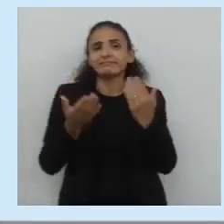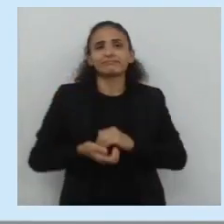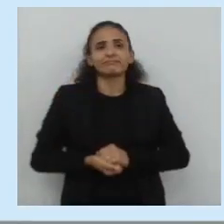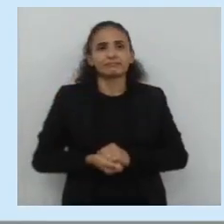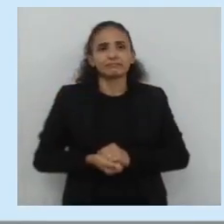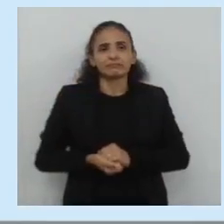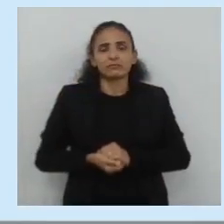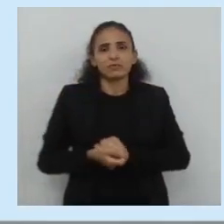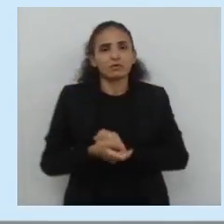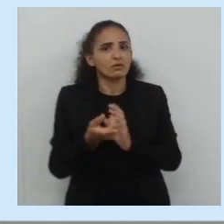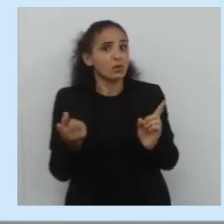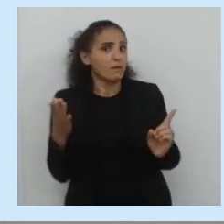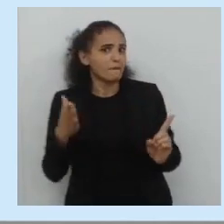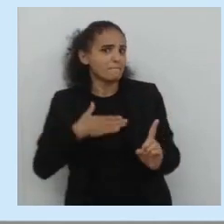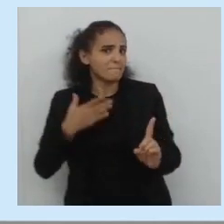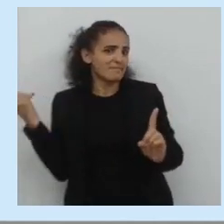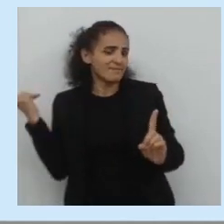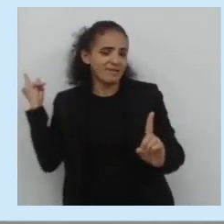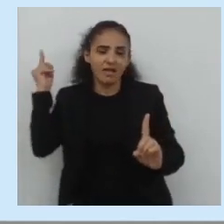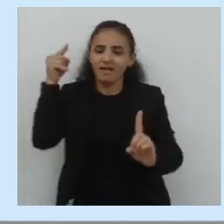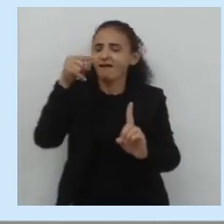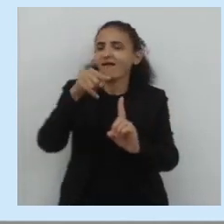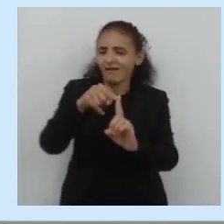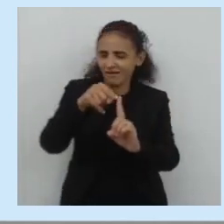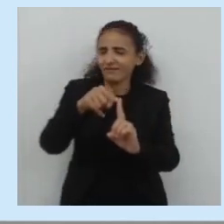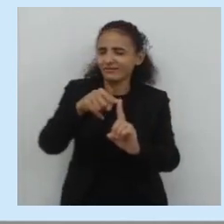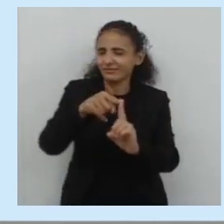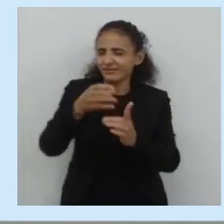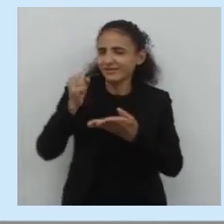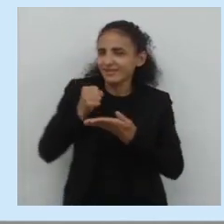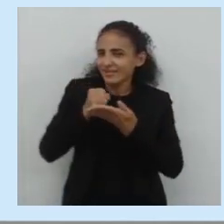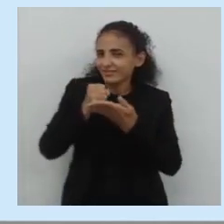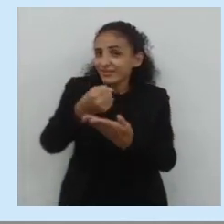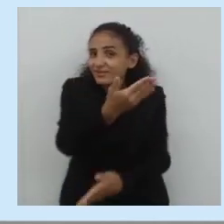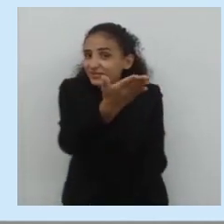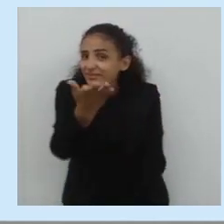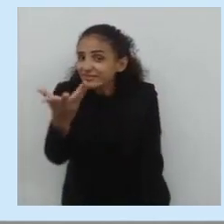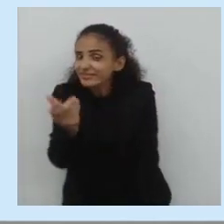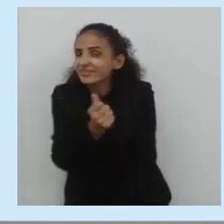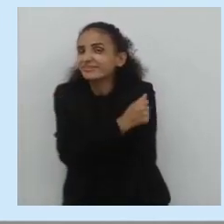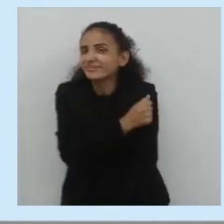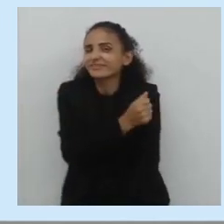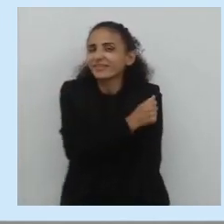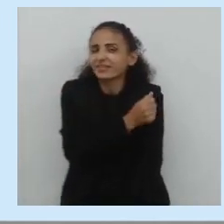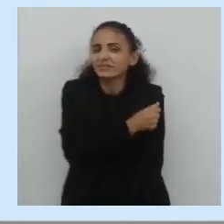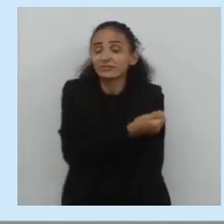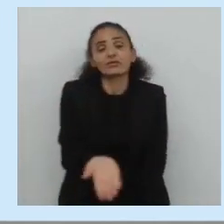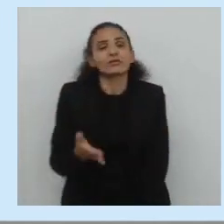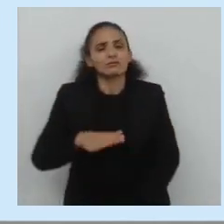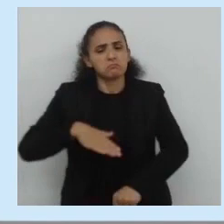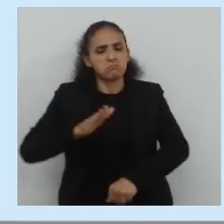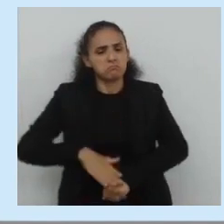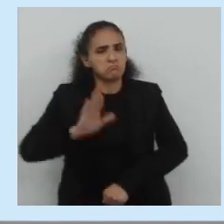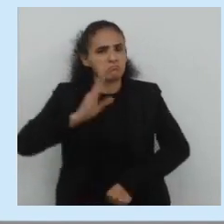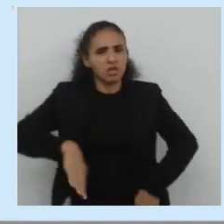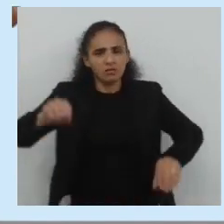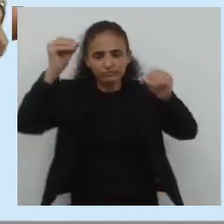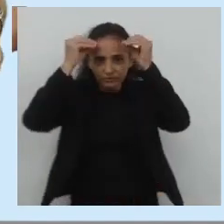Então, vejam só, repetindo sempre, o meu objetivo é ajudar a vocês a terem um conhecimento melhor